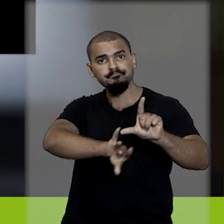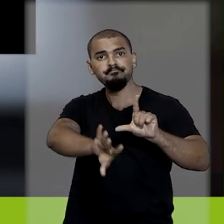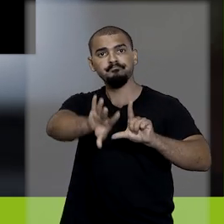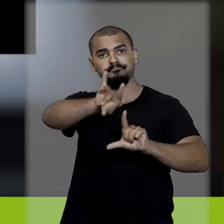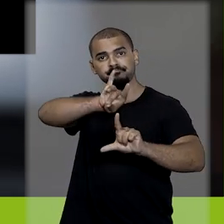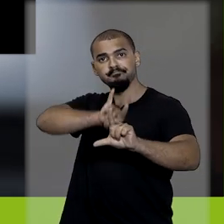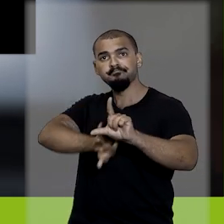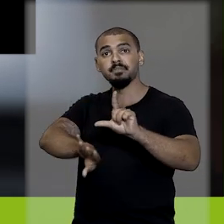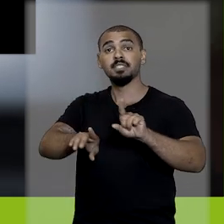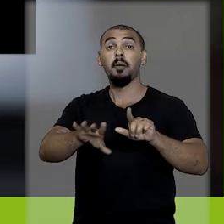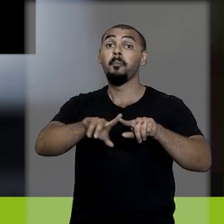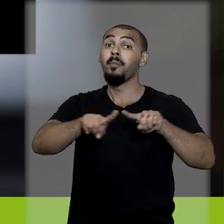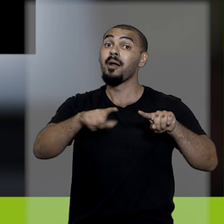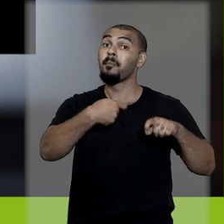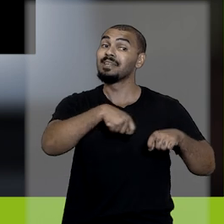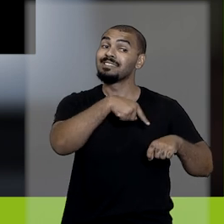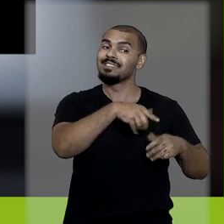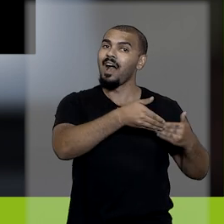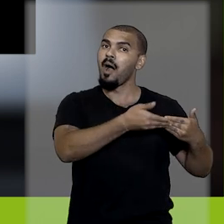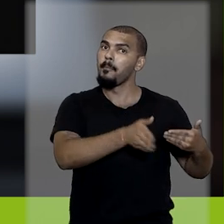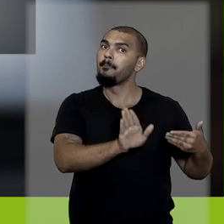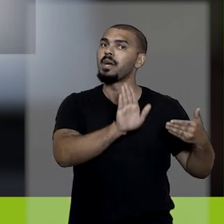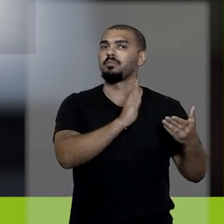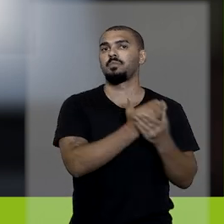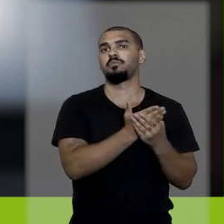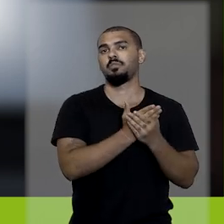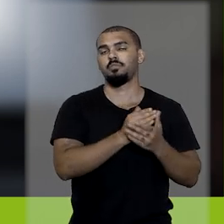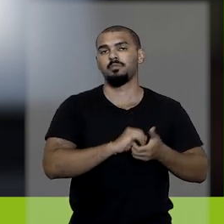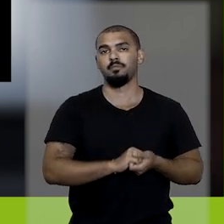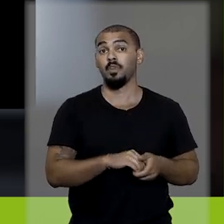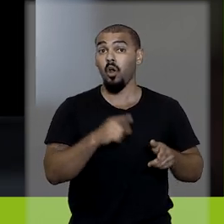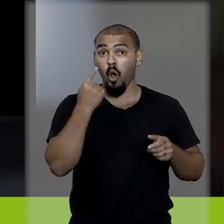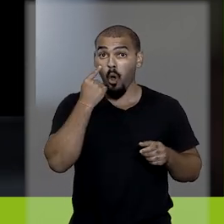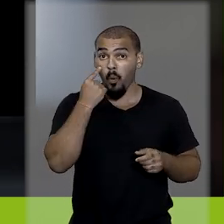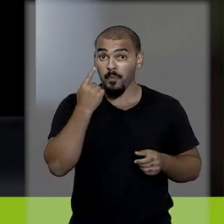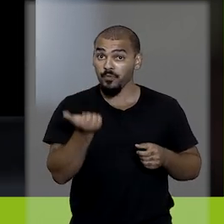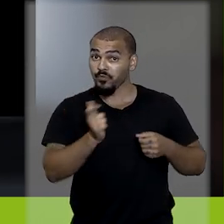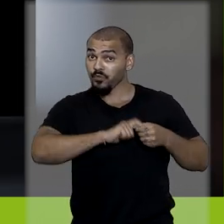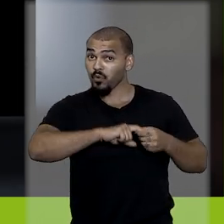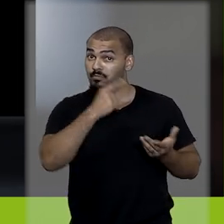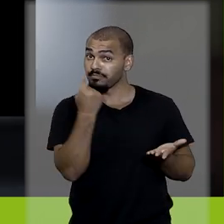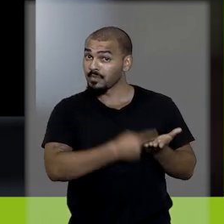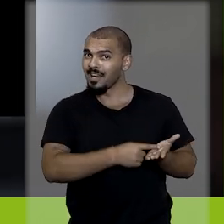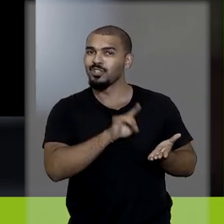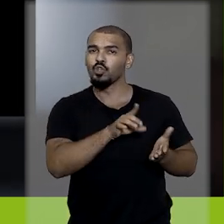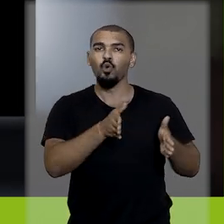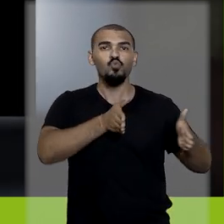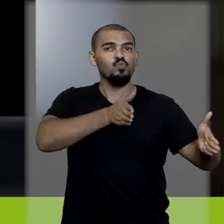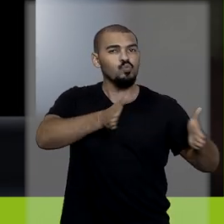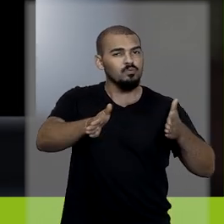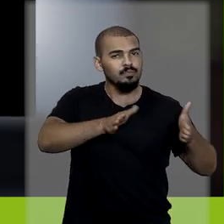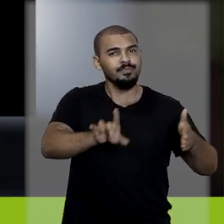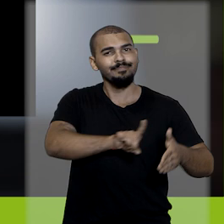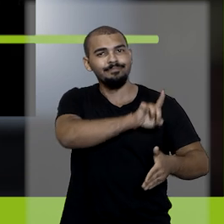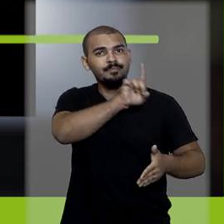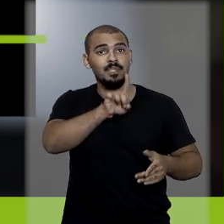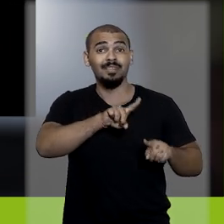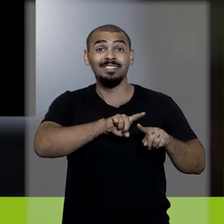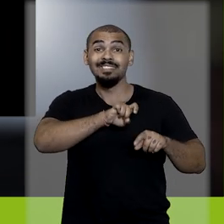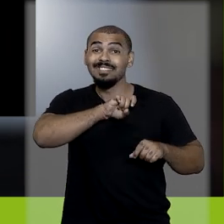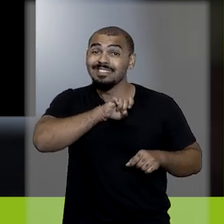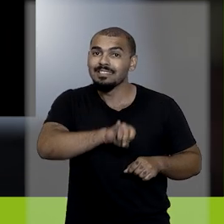desde que o mantenha aberto na própria unidade. Mas atenção! O retorno programado apenas determina prazos.